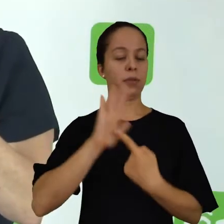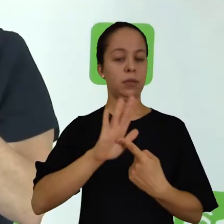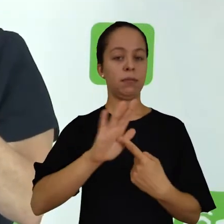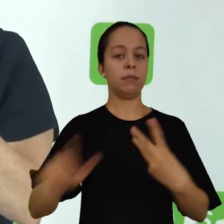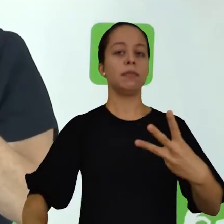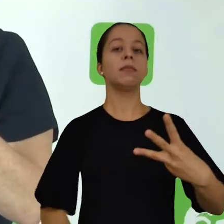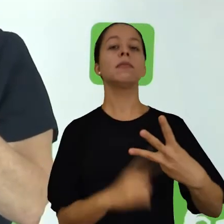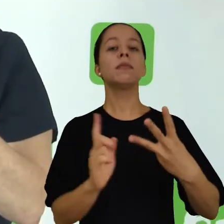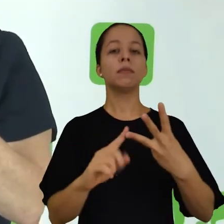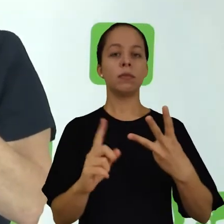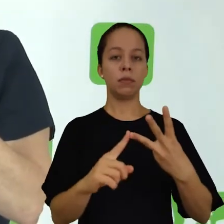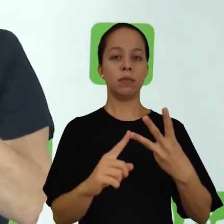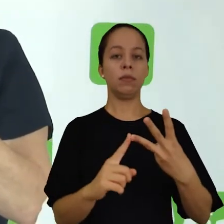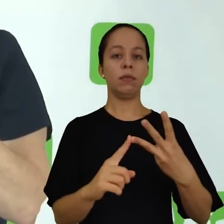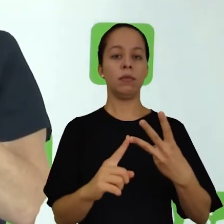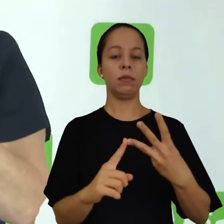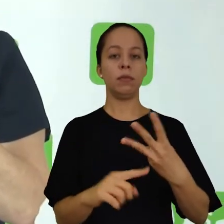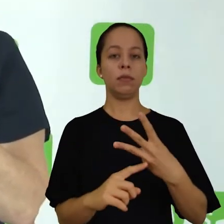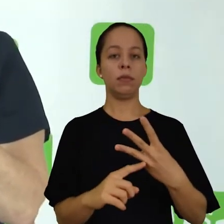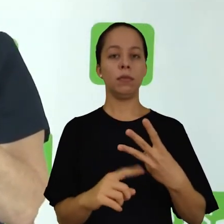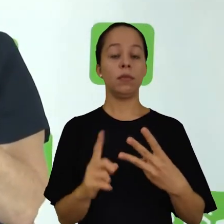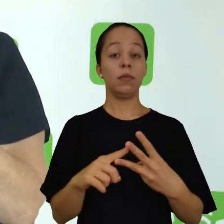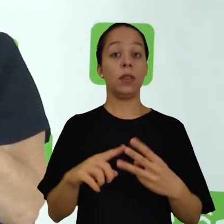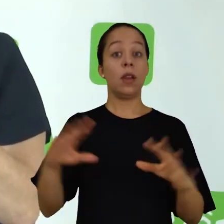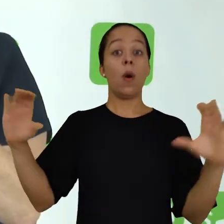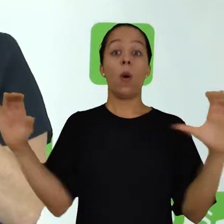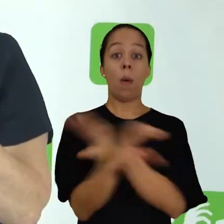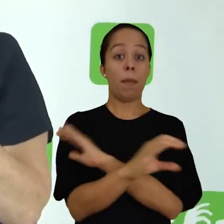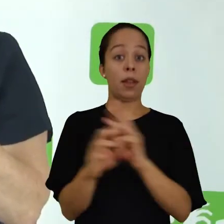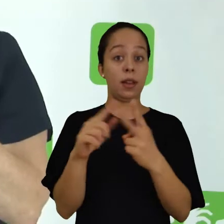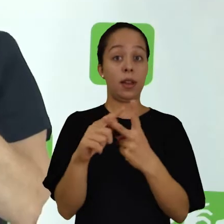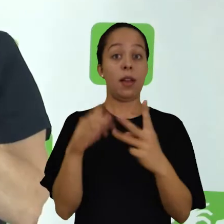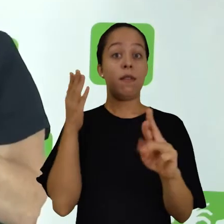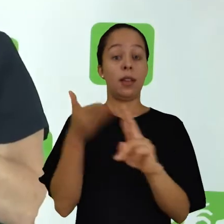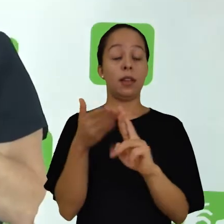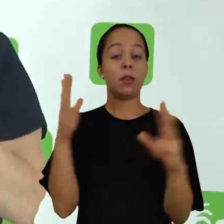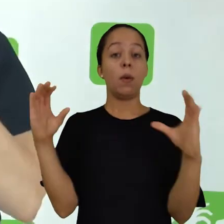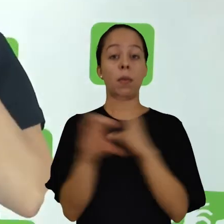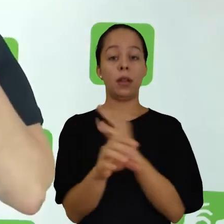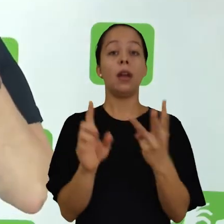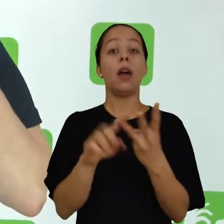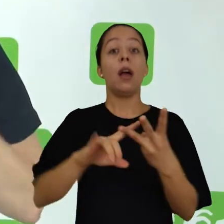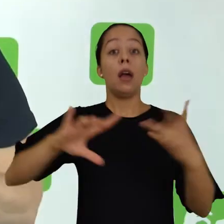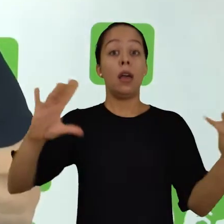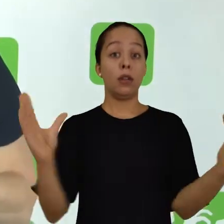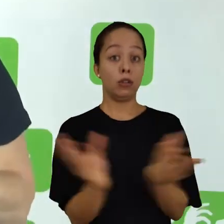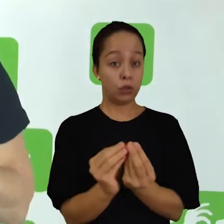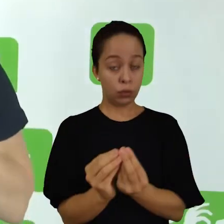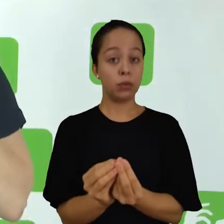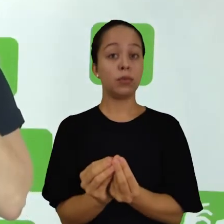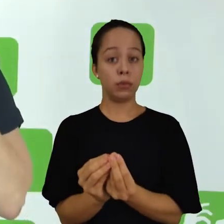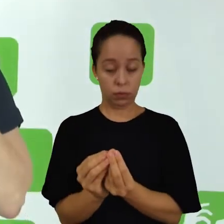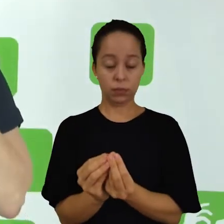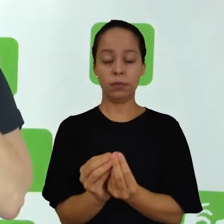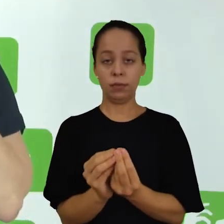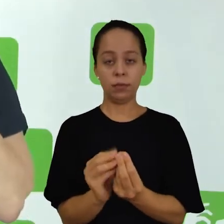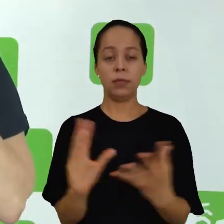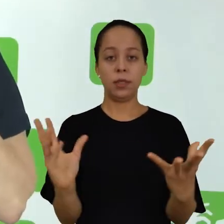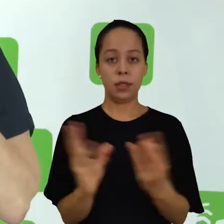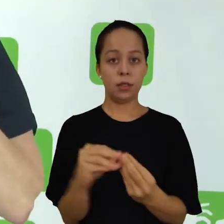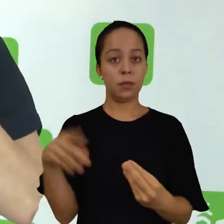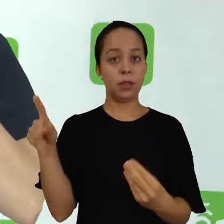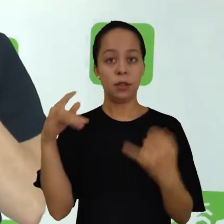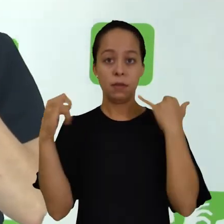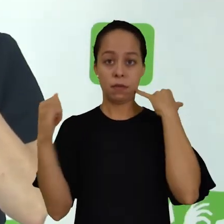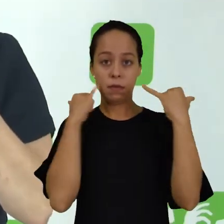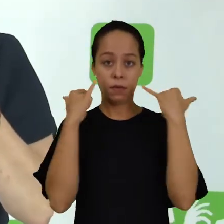você indicar, a referência bibliográfica completa do texto, o resumo da